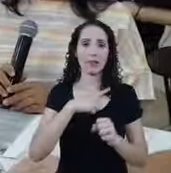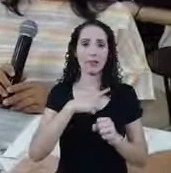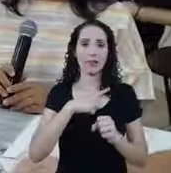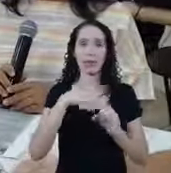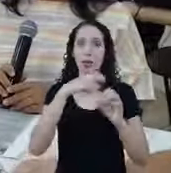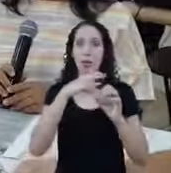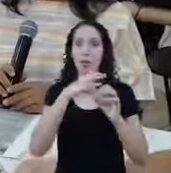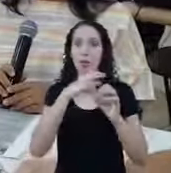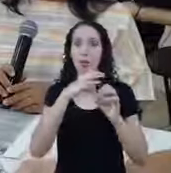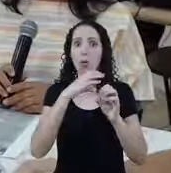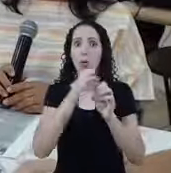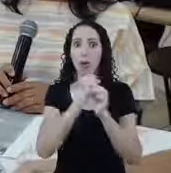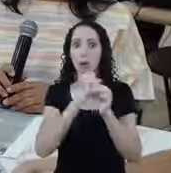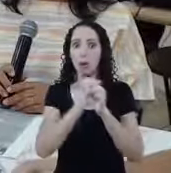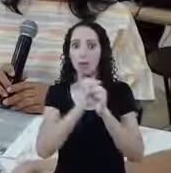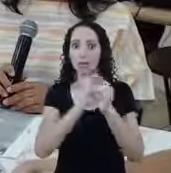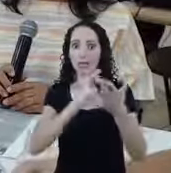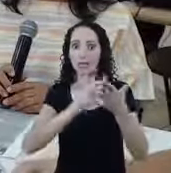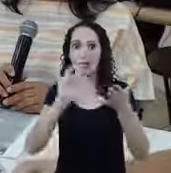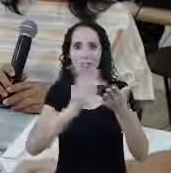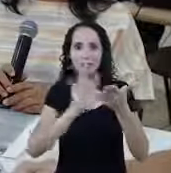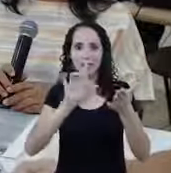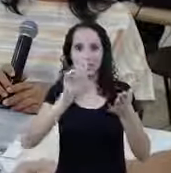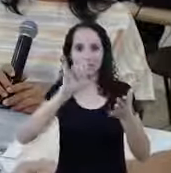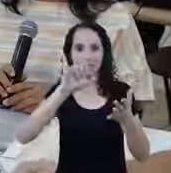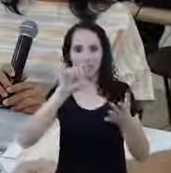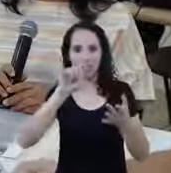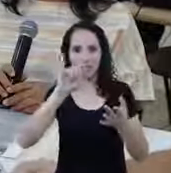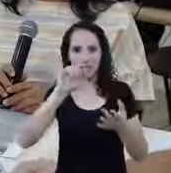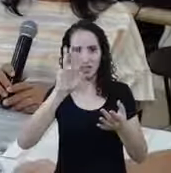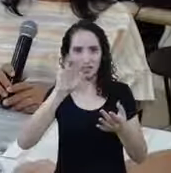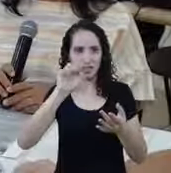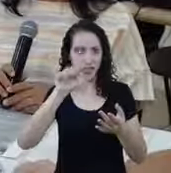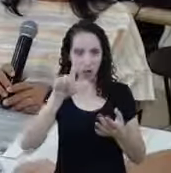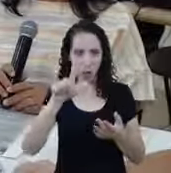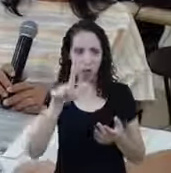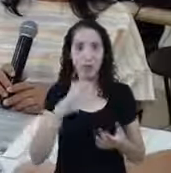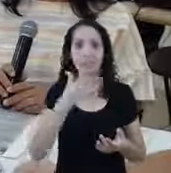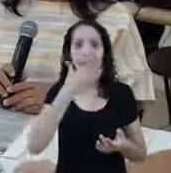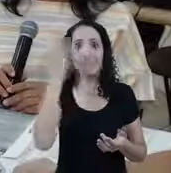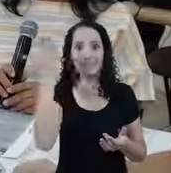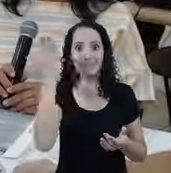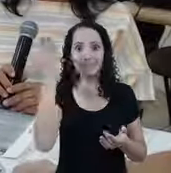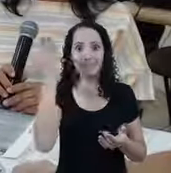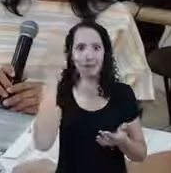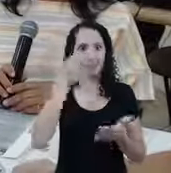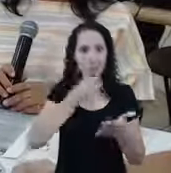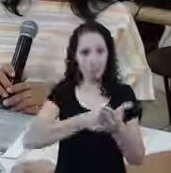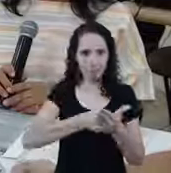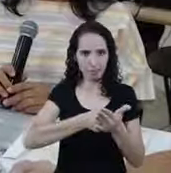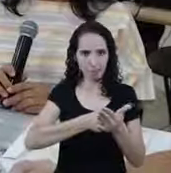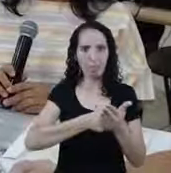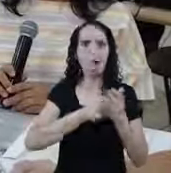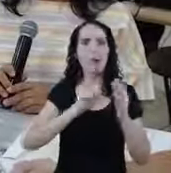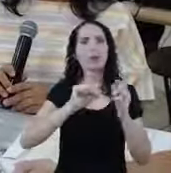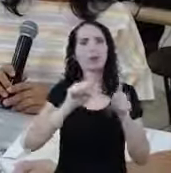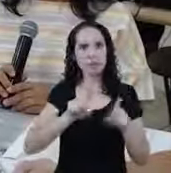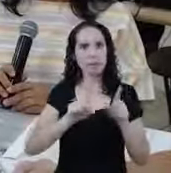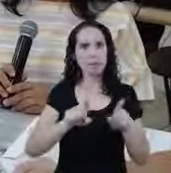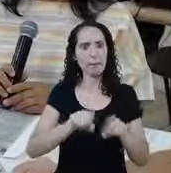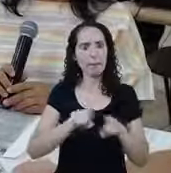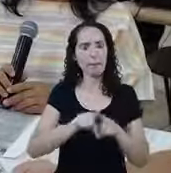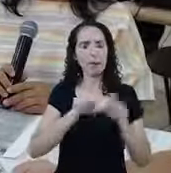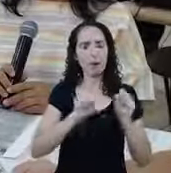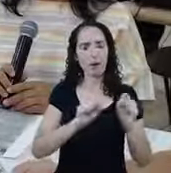Uma conta digital Sem nenhuma taxa Sem nenhum custo E que a pessoa pode fazer Transferência de maneira